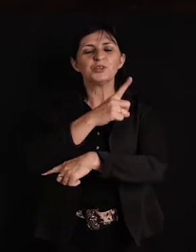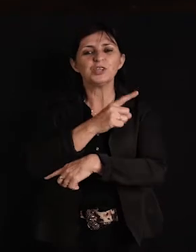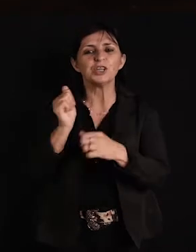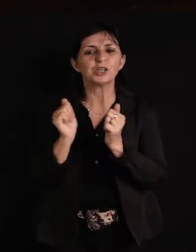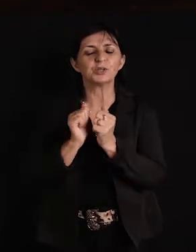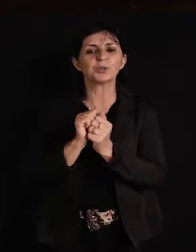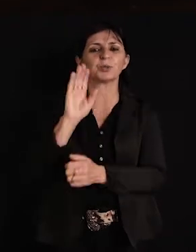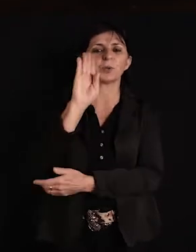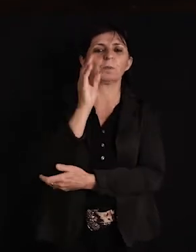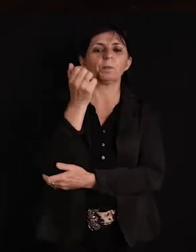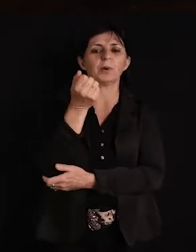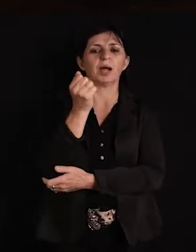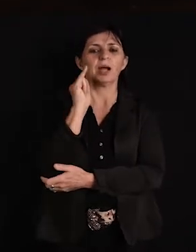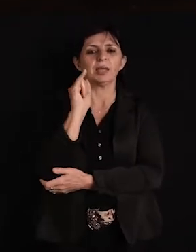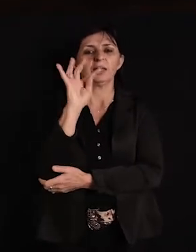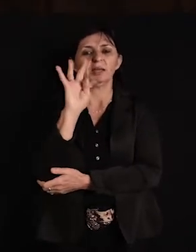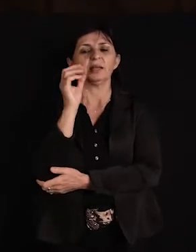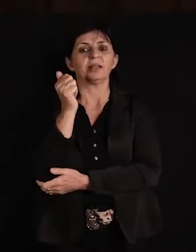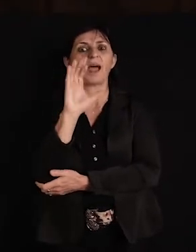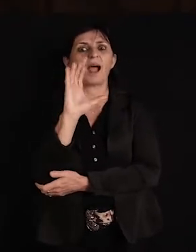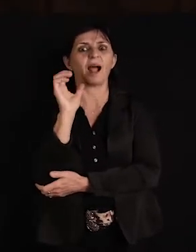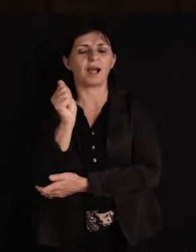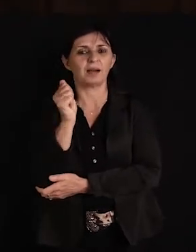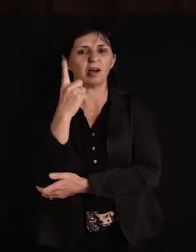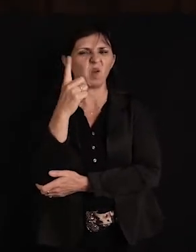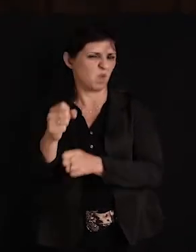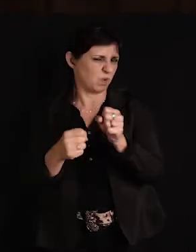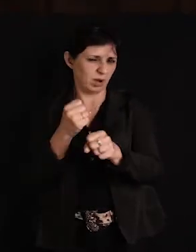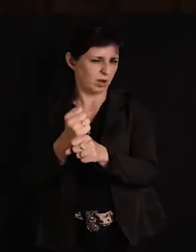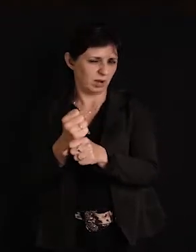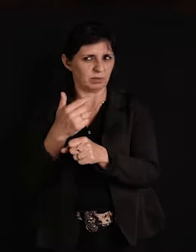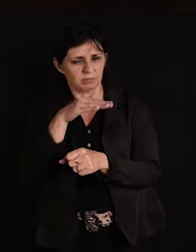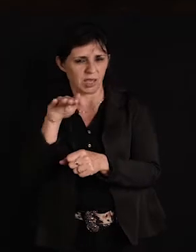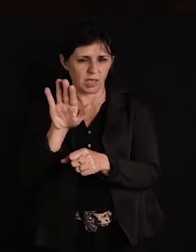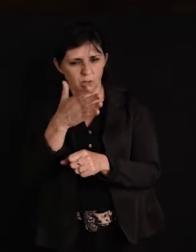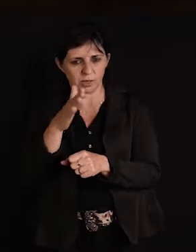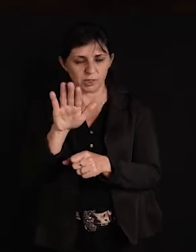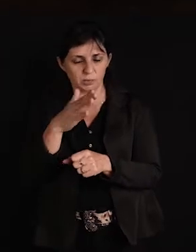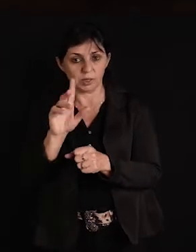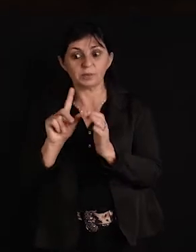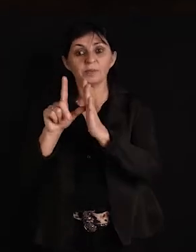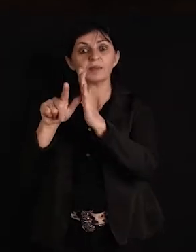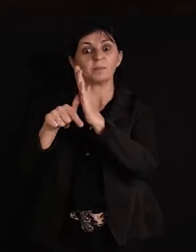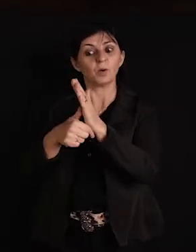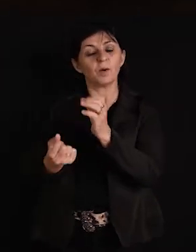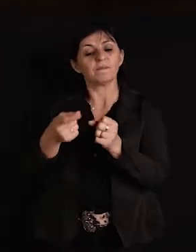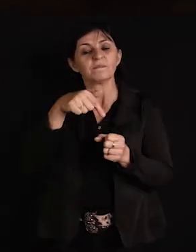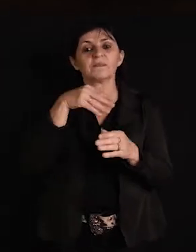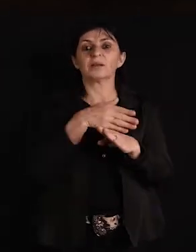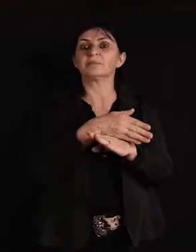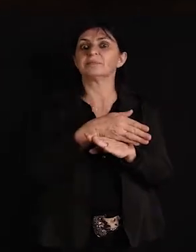trabalhei com o Baitaca durante um ano, um ano e meio. E do Baitaca eu vim para os Monarcas. Mas antes eu